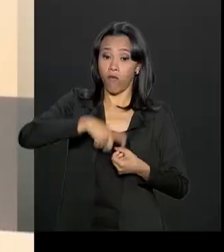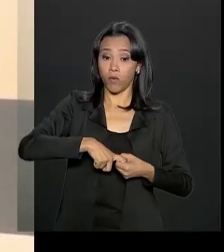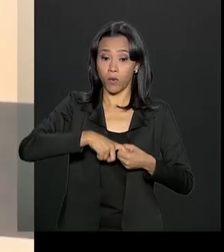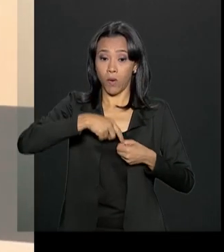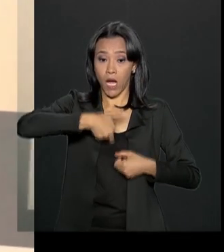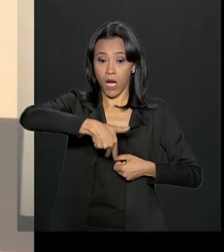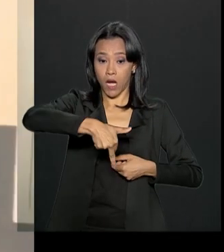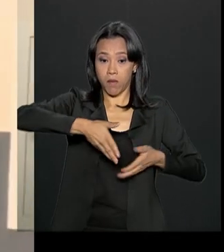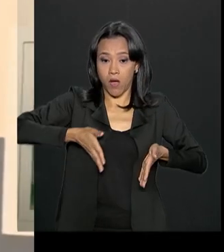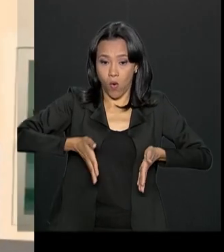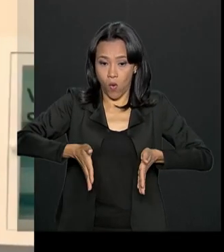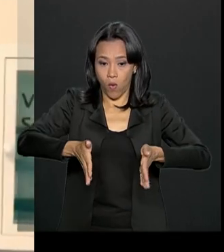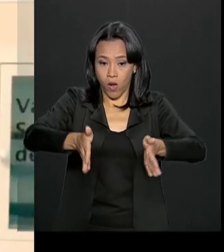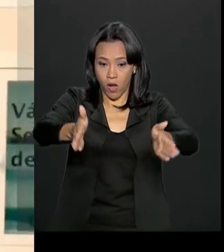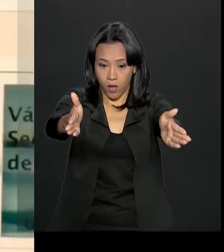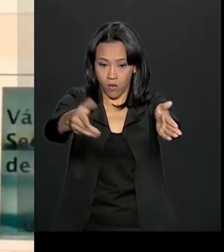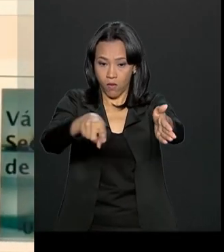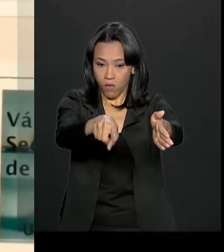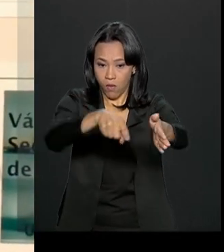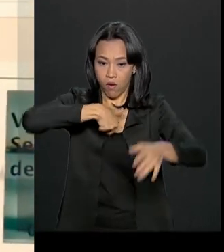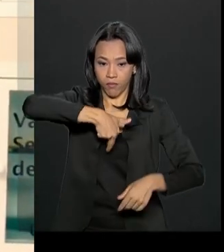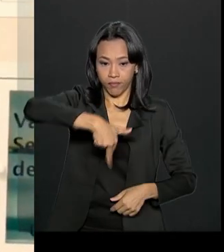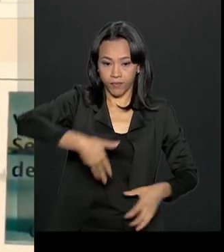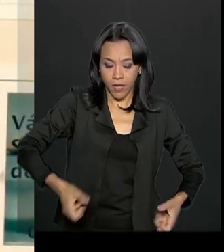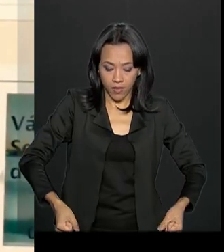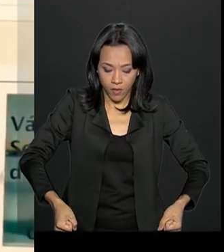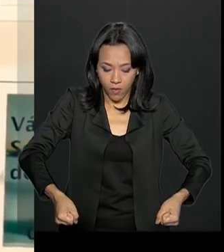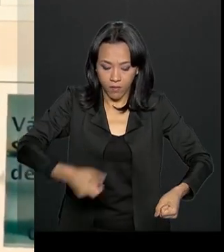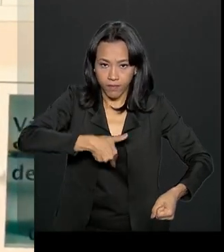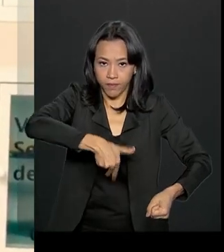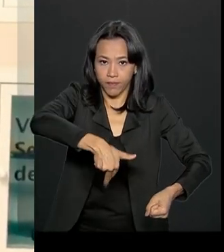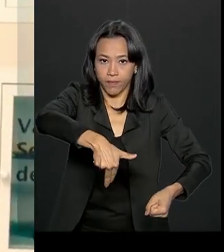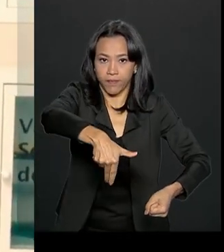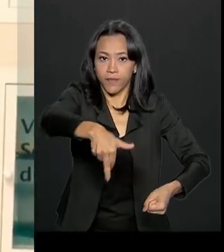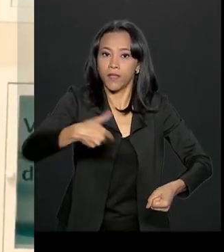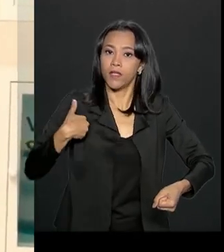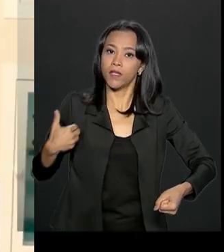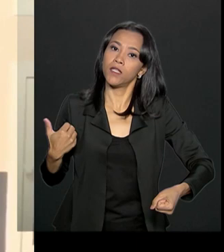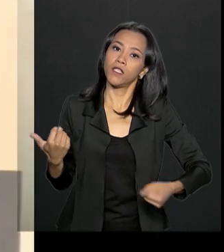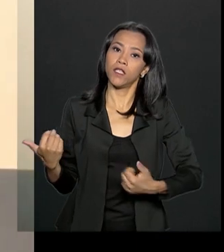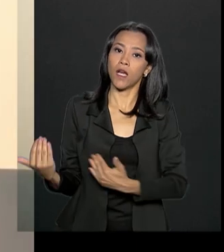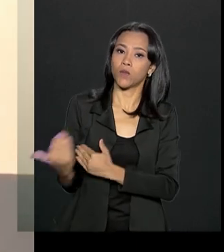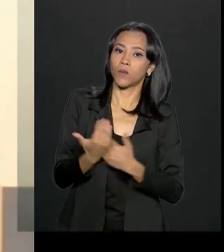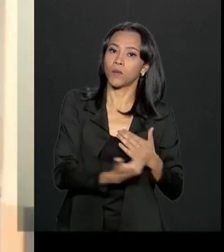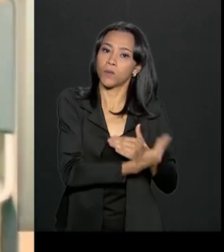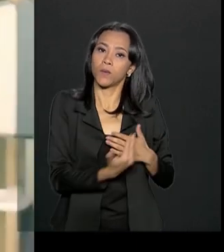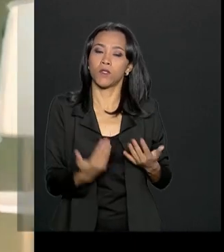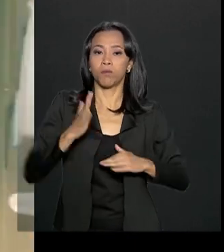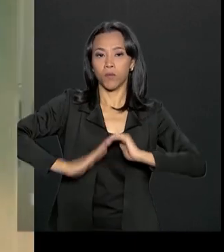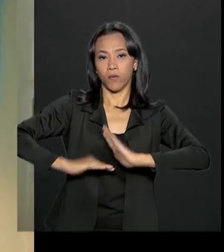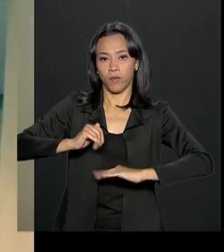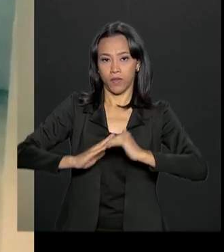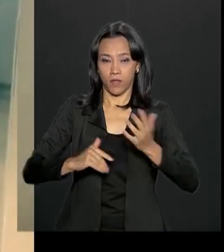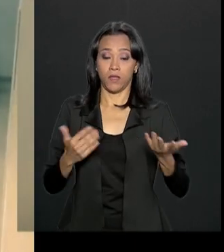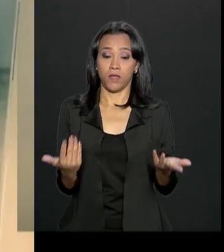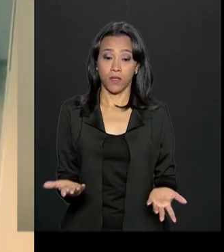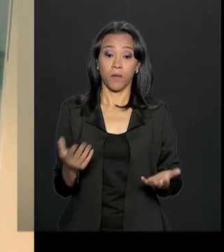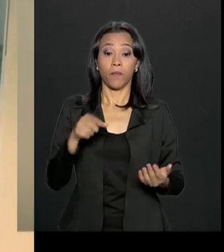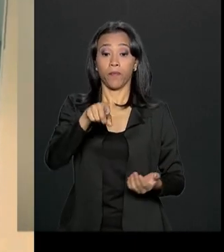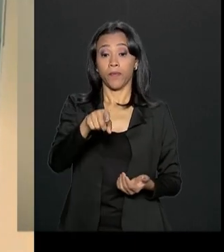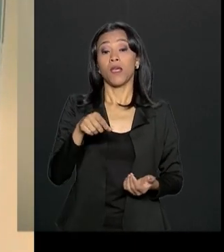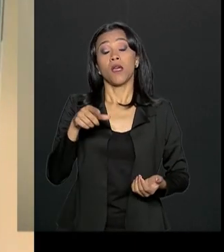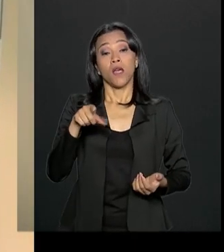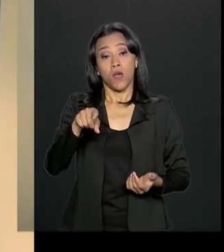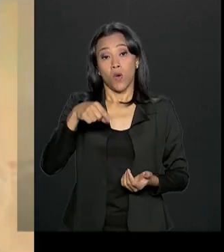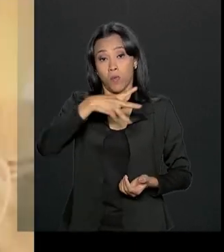do hospital com o auxílio de um andador e a companhia da equipe de fisioterapia. Jair Bolsonaro tem